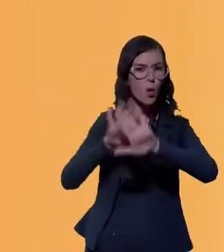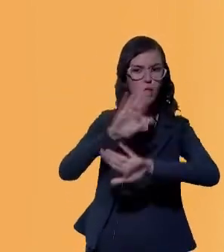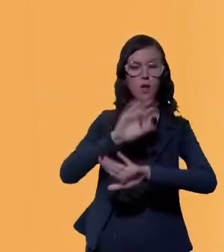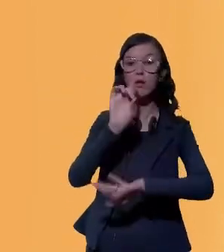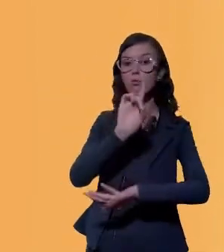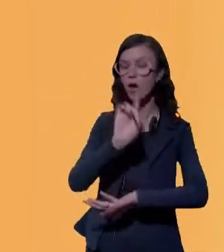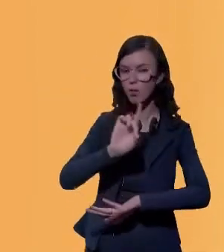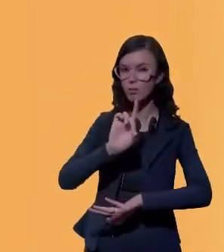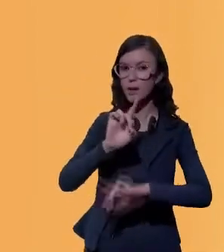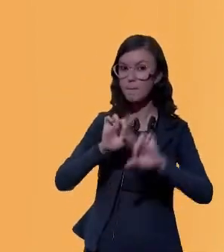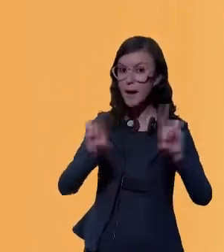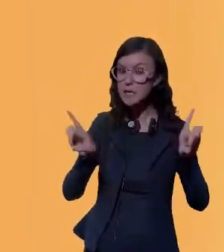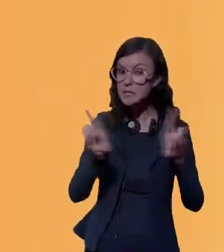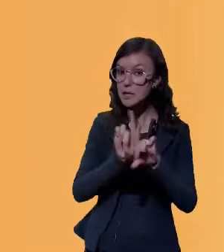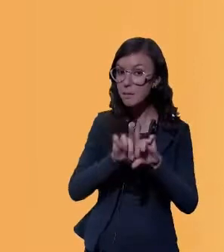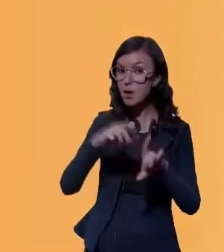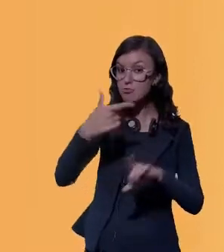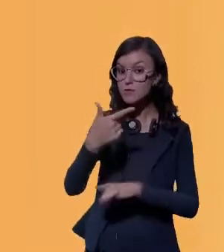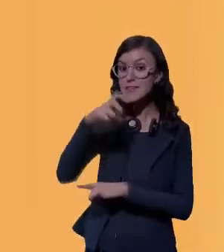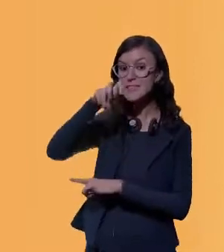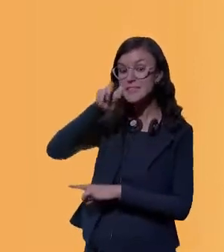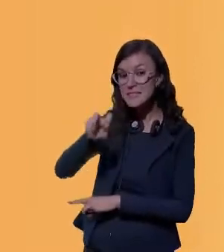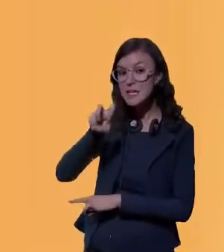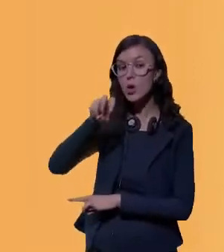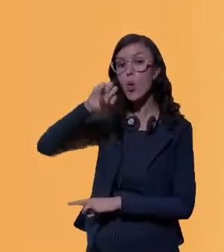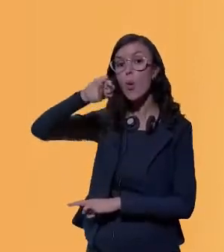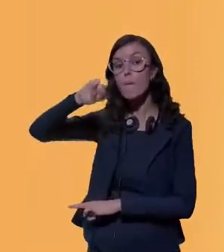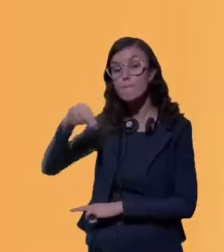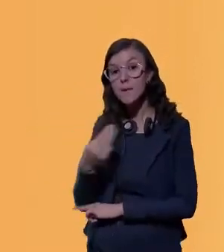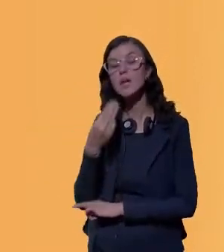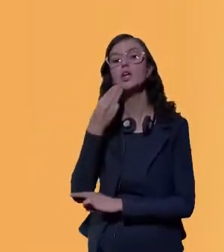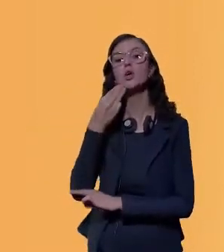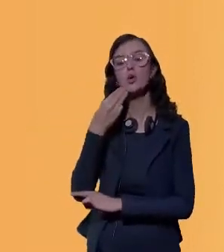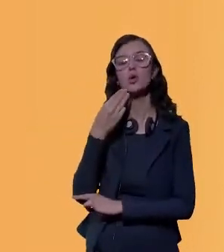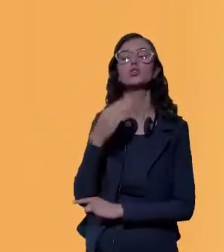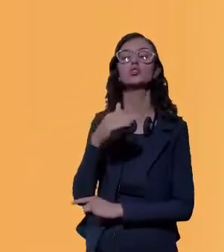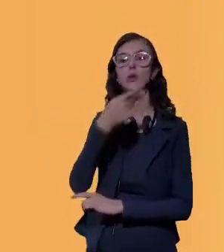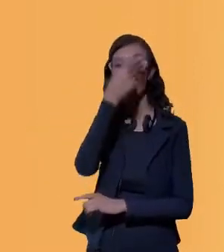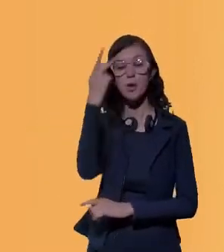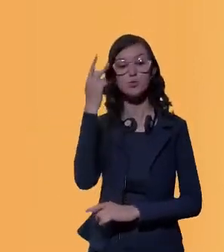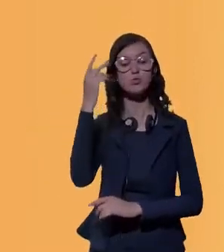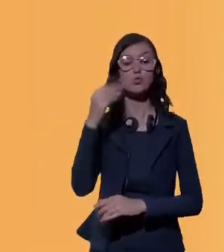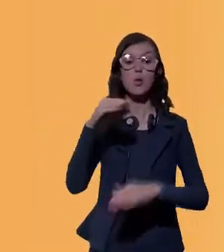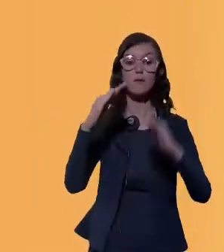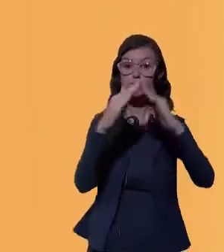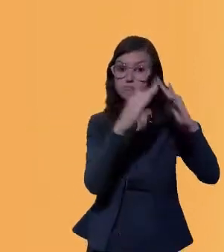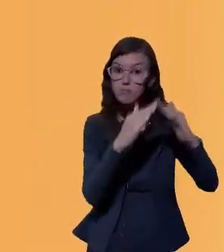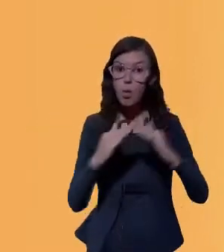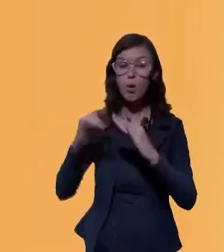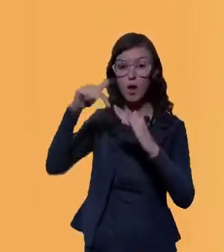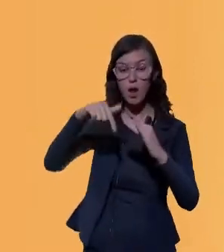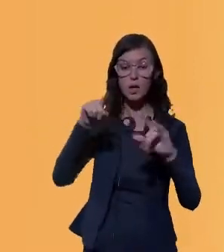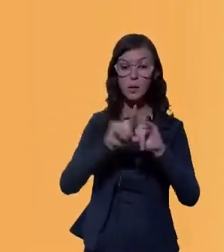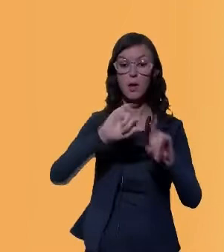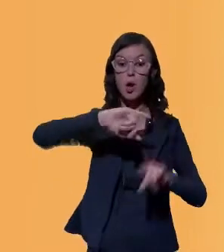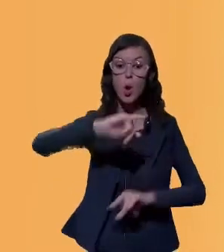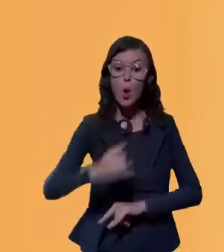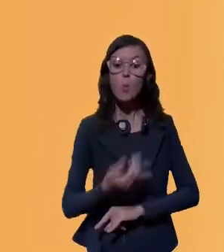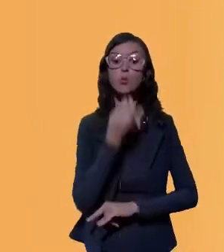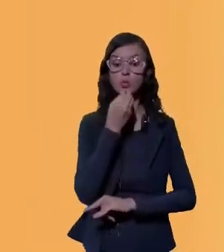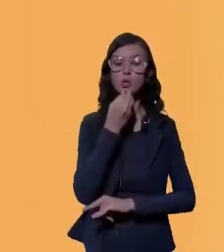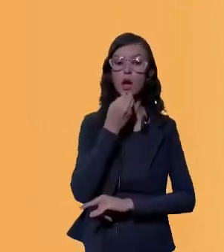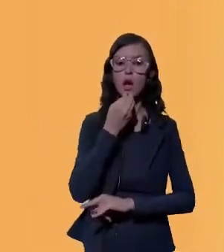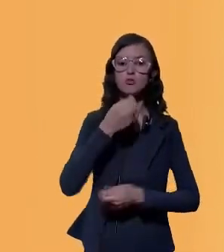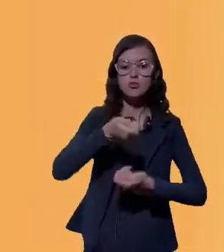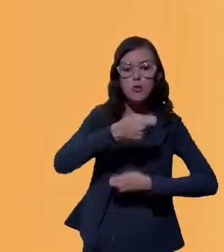os 25 milhões de habitantes que residem aqui, as oportunidades de negócio que o país precisa e que